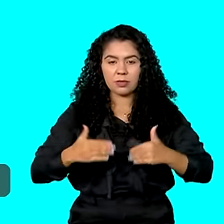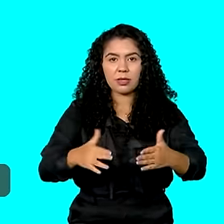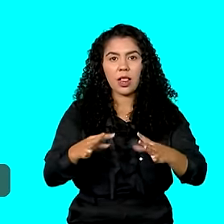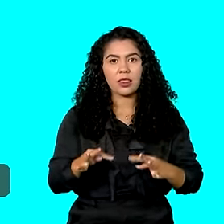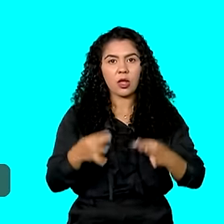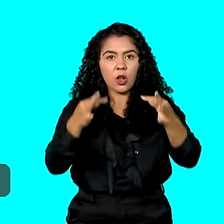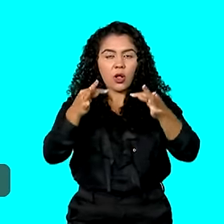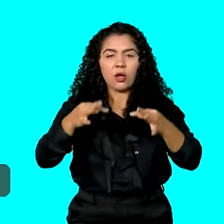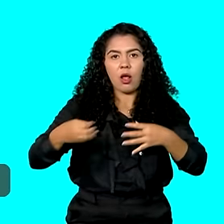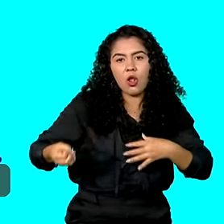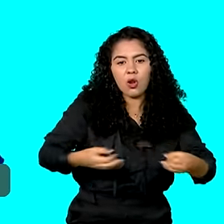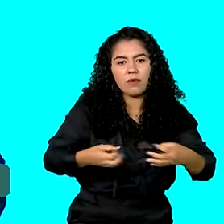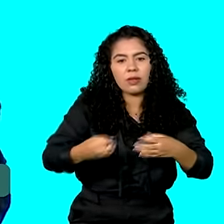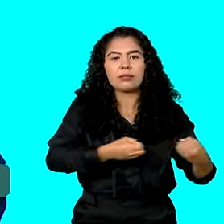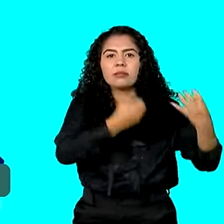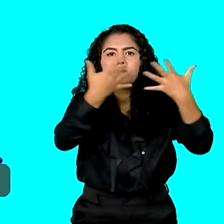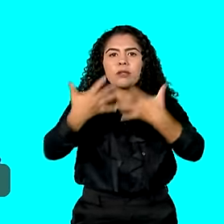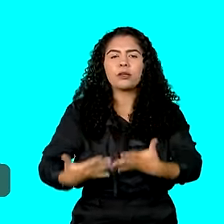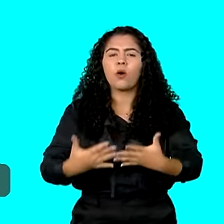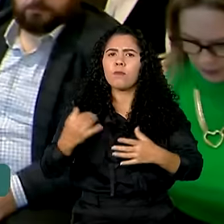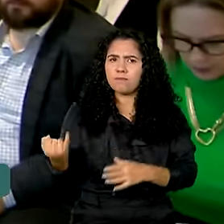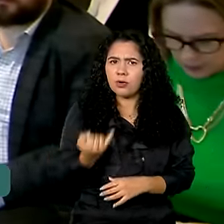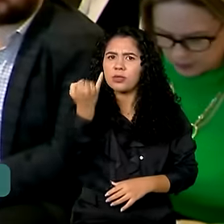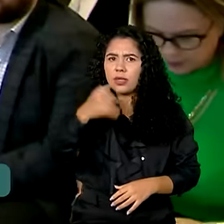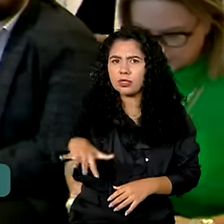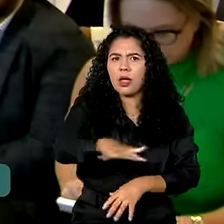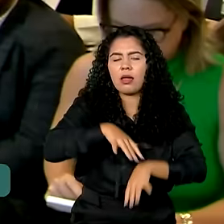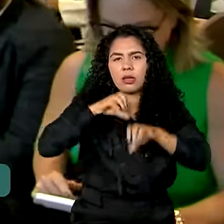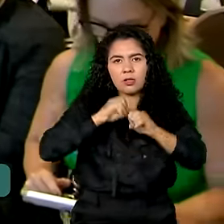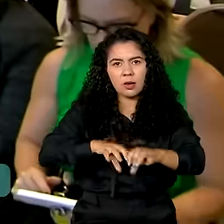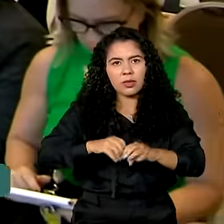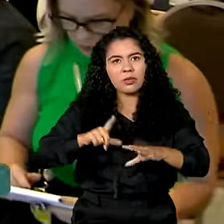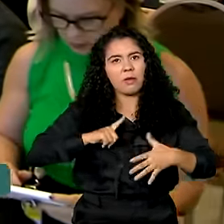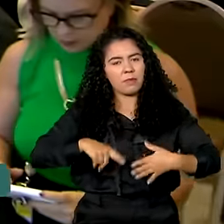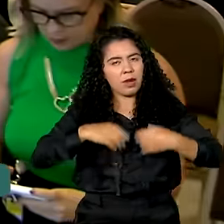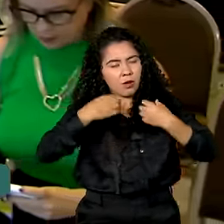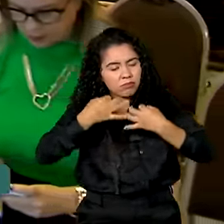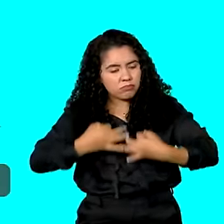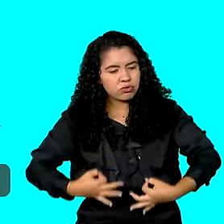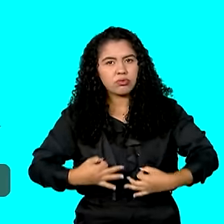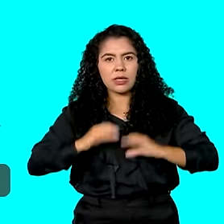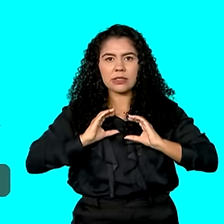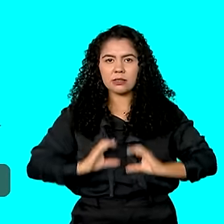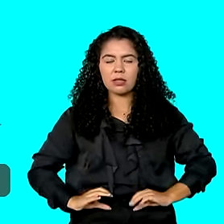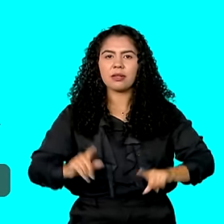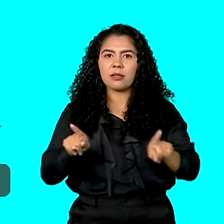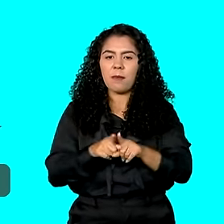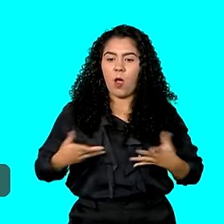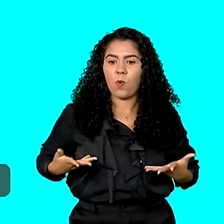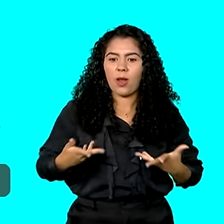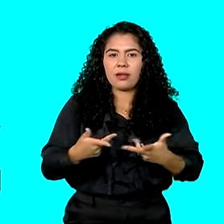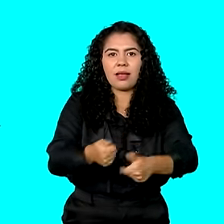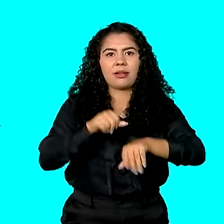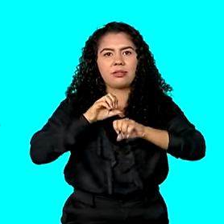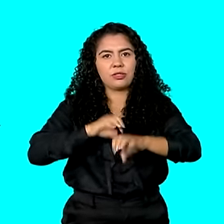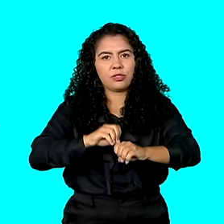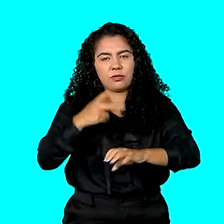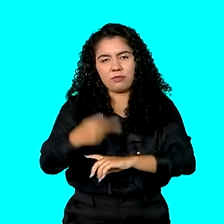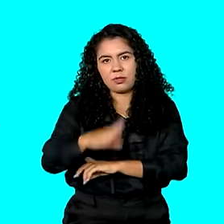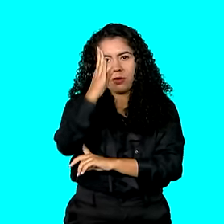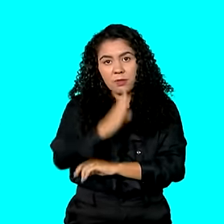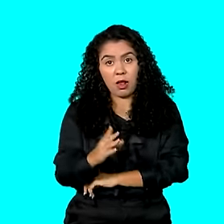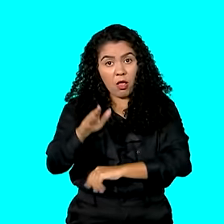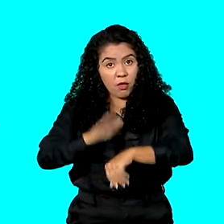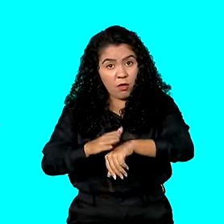lembrou da importância da educação na formação da cidadania e a qualidade do ensino brasileiro. Vocês são responsáveis por uma grande